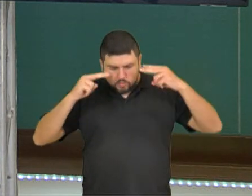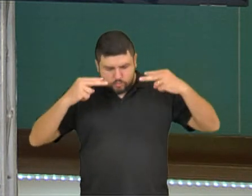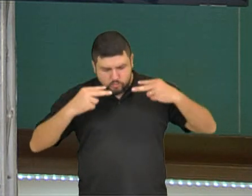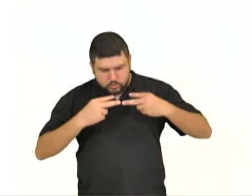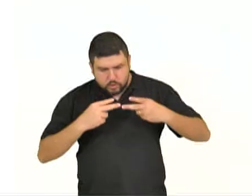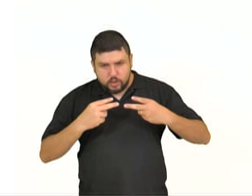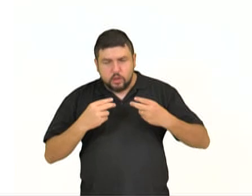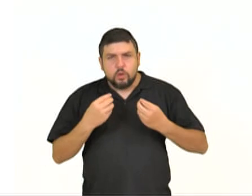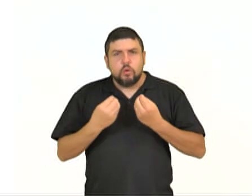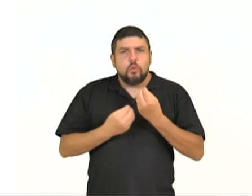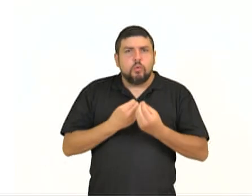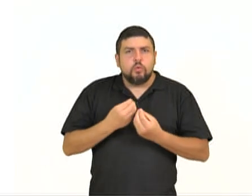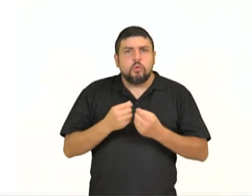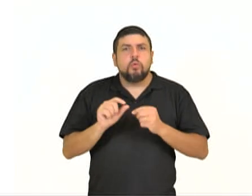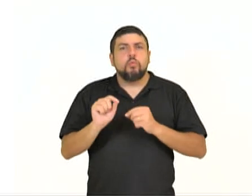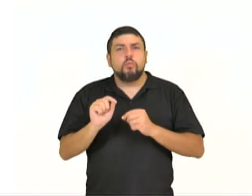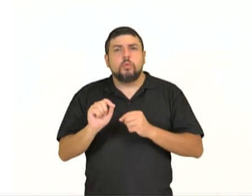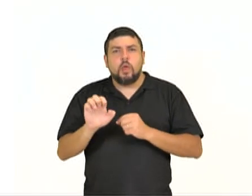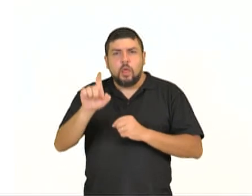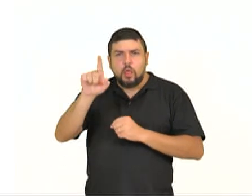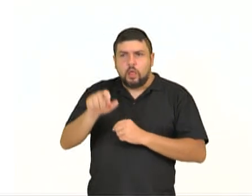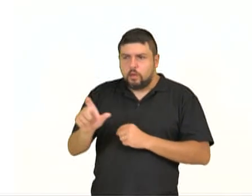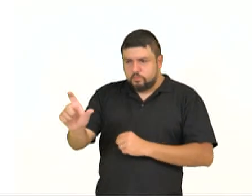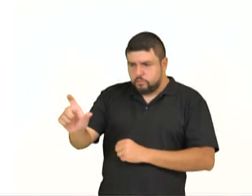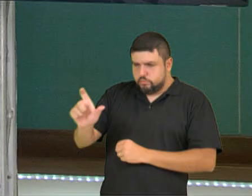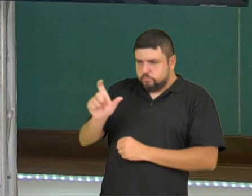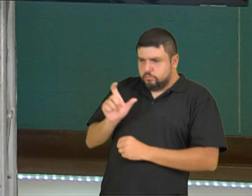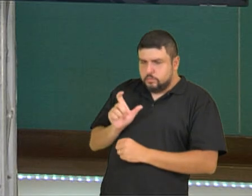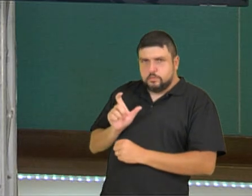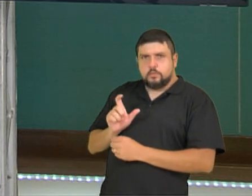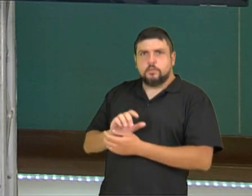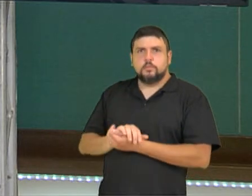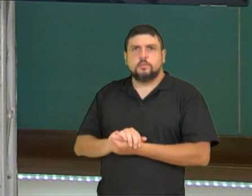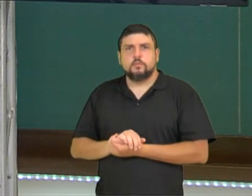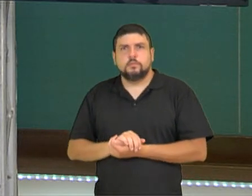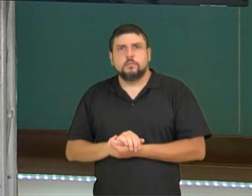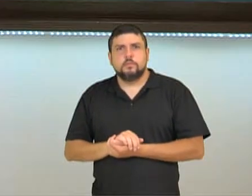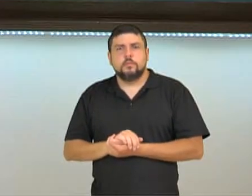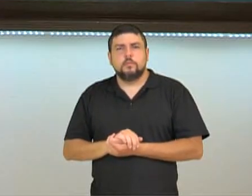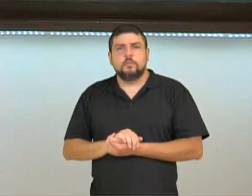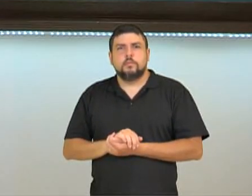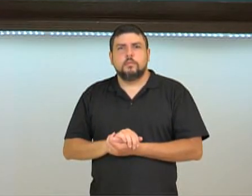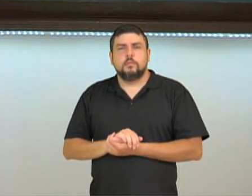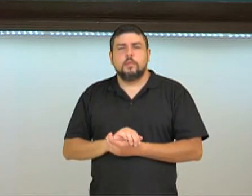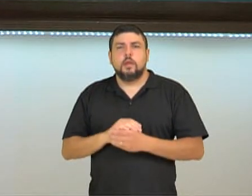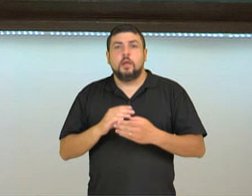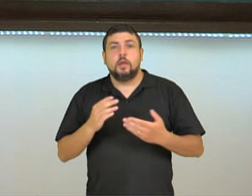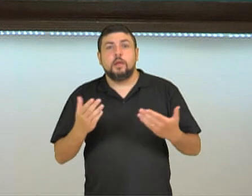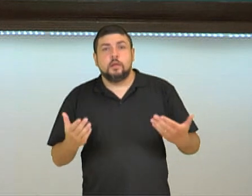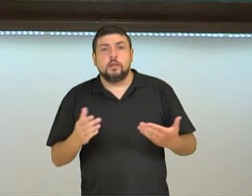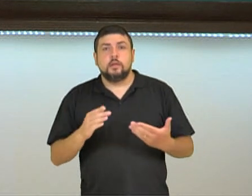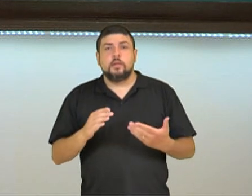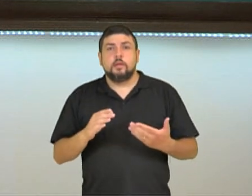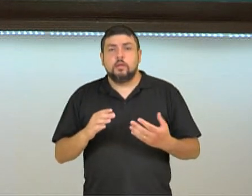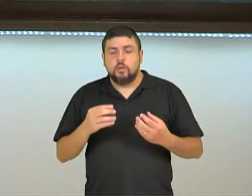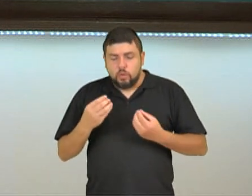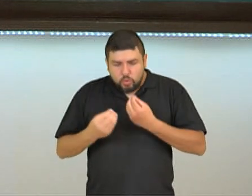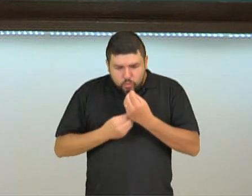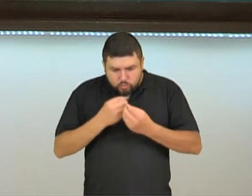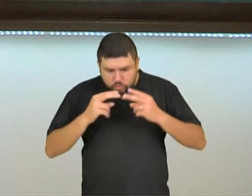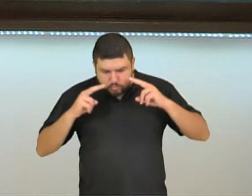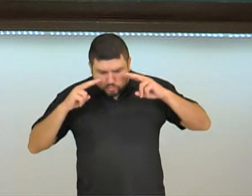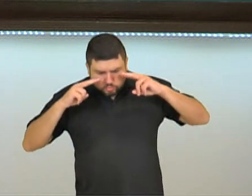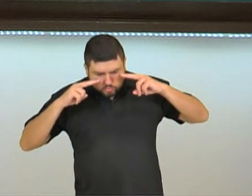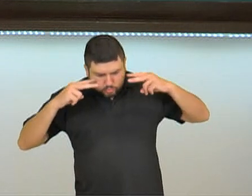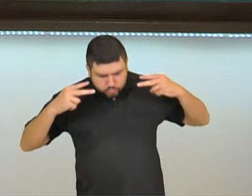e da palavra do outro. A questão da imagem, a imagem que você tem de si mesmo, das